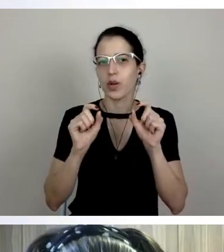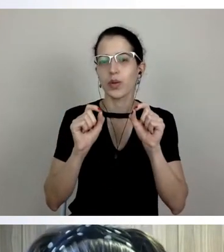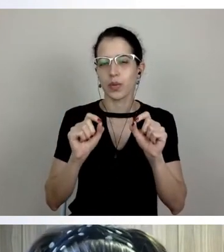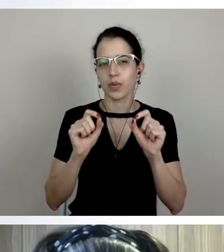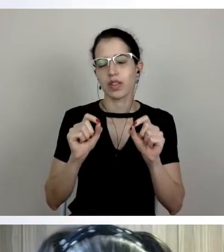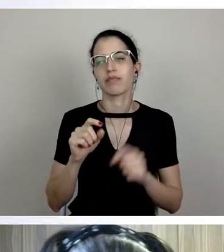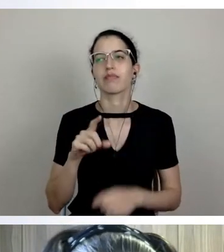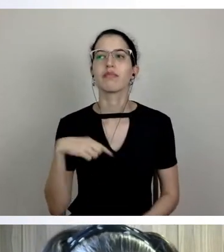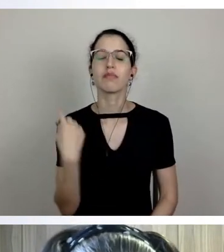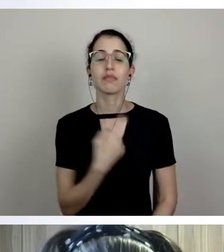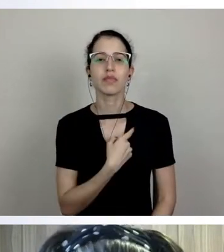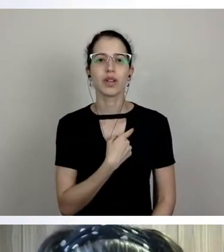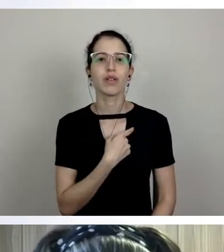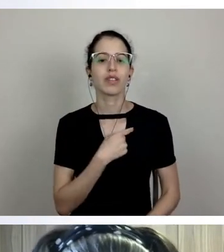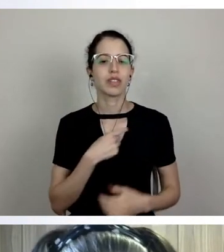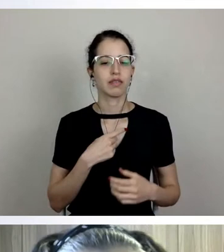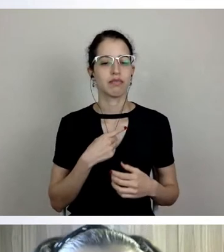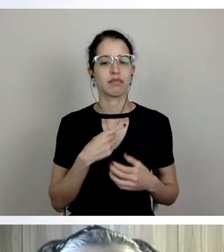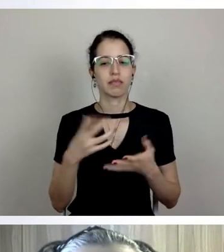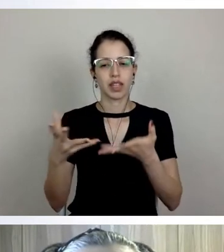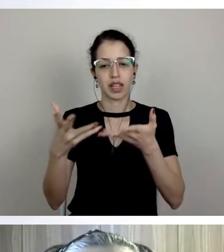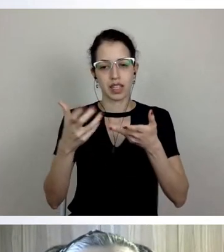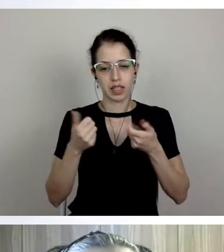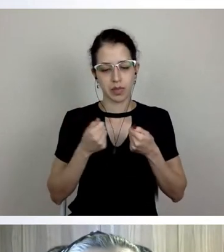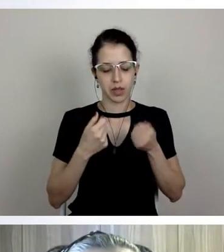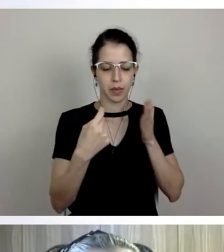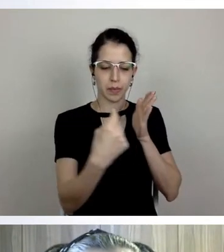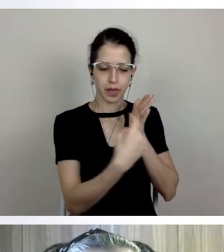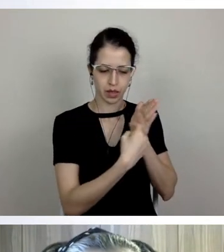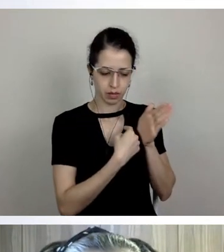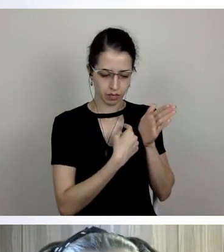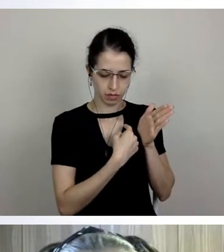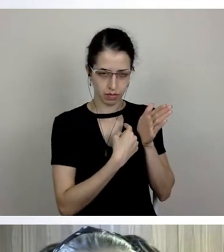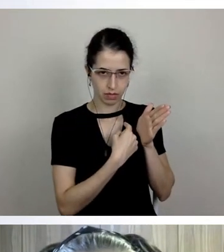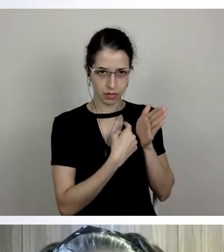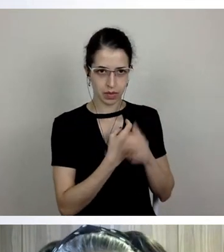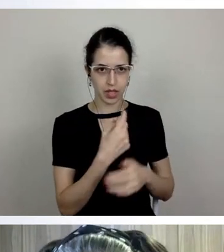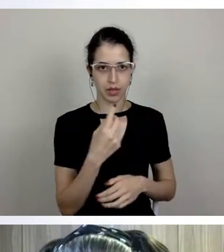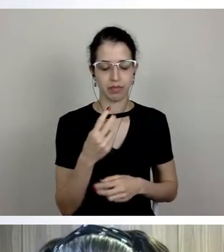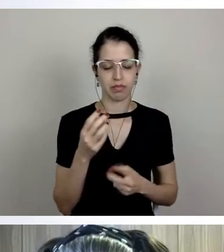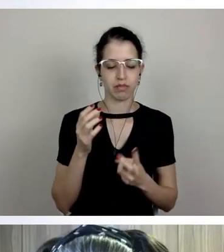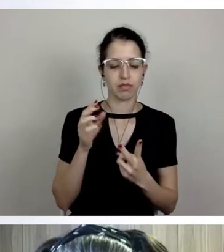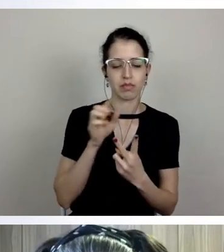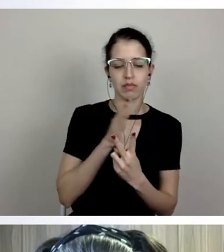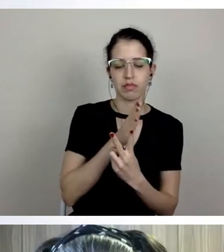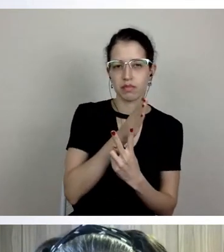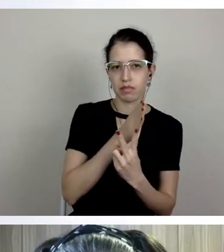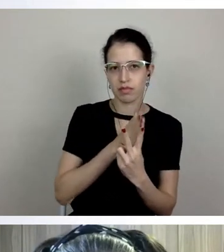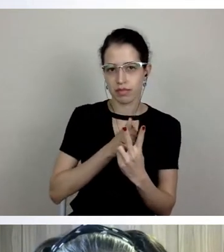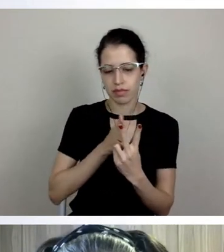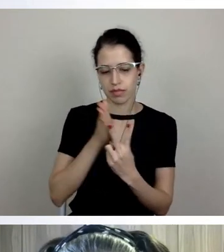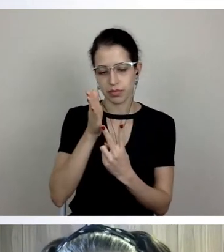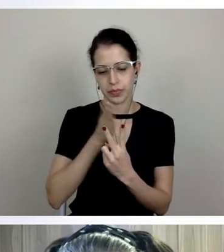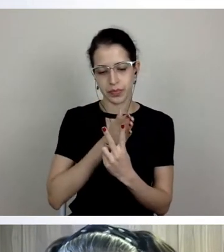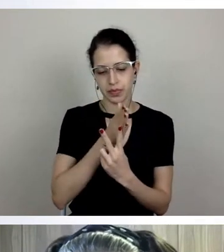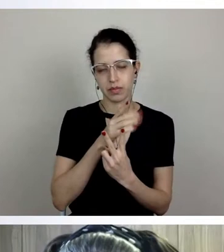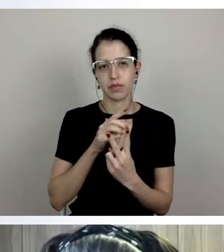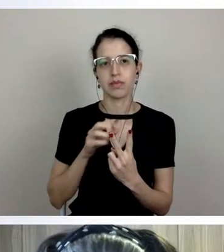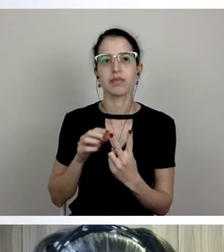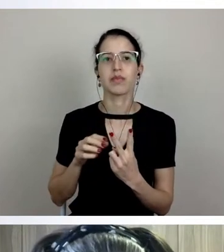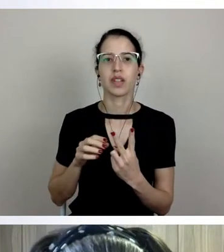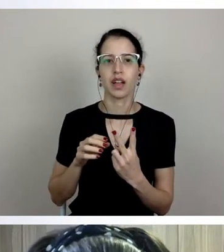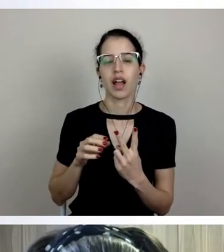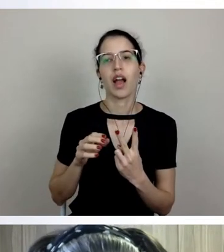gente recebeu, nas perguntas, dois tipos, eu acho, de contribuições, algumas contribuições já